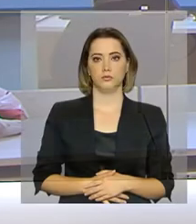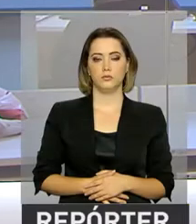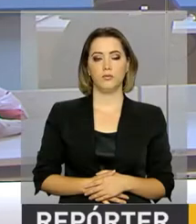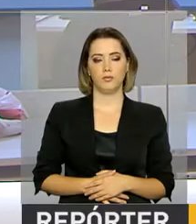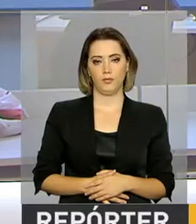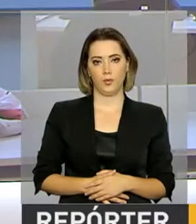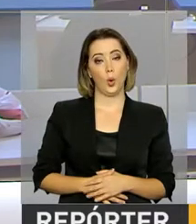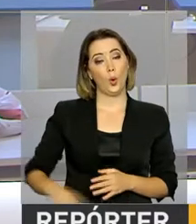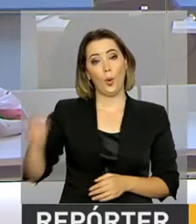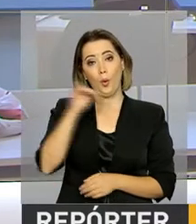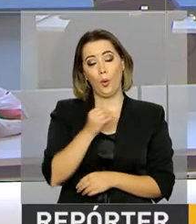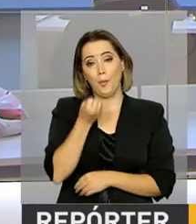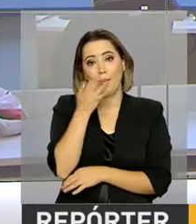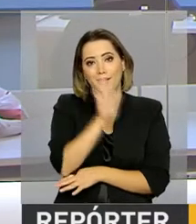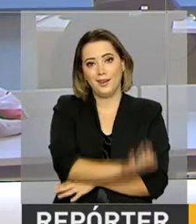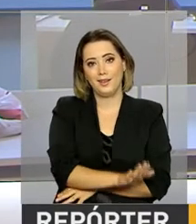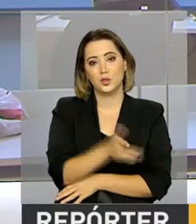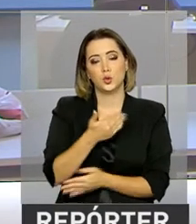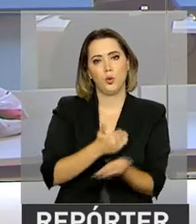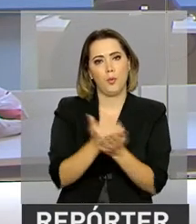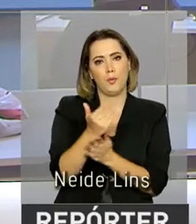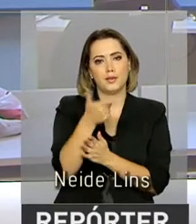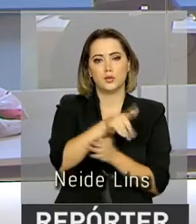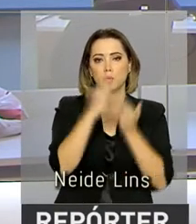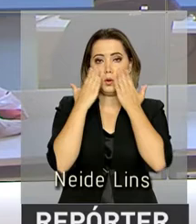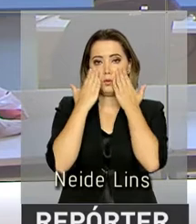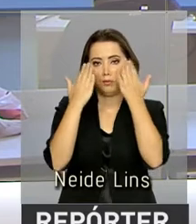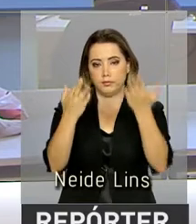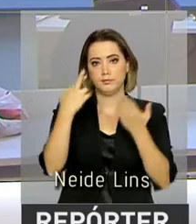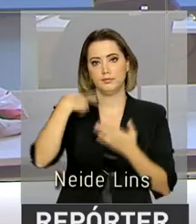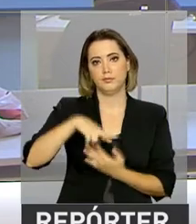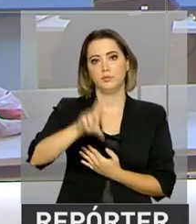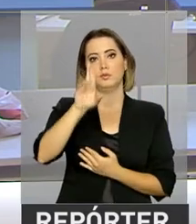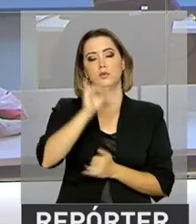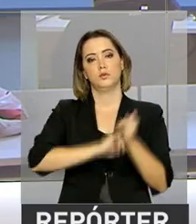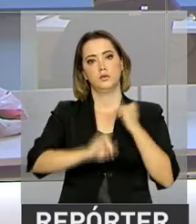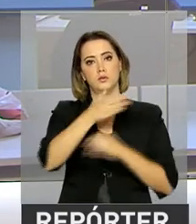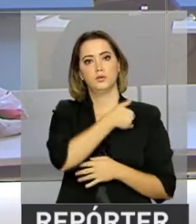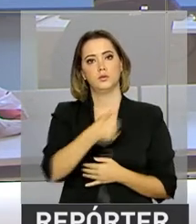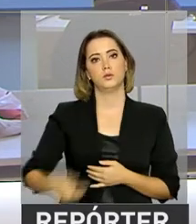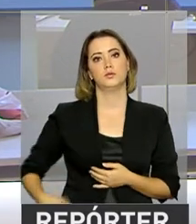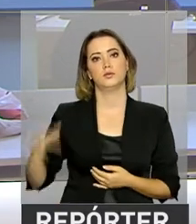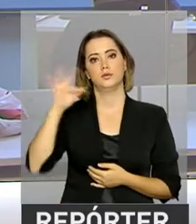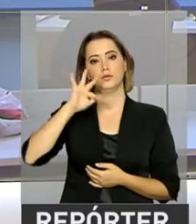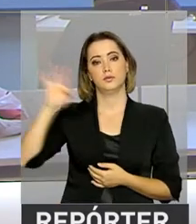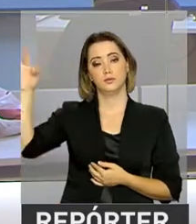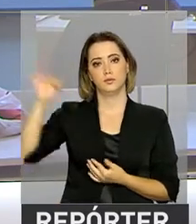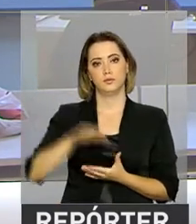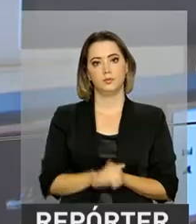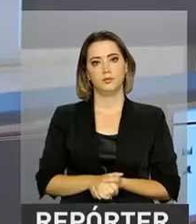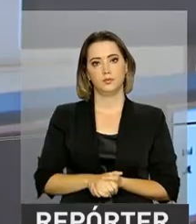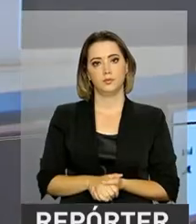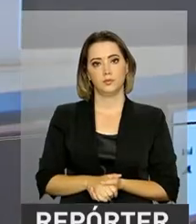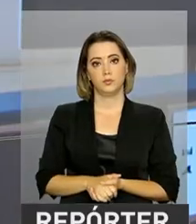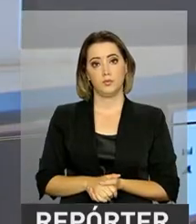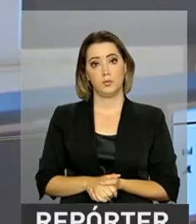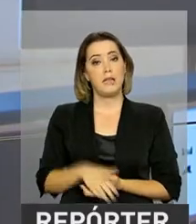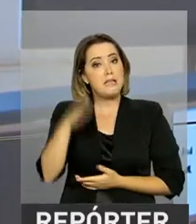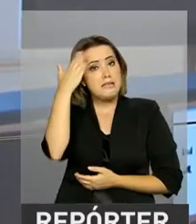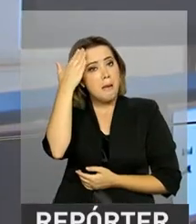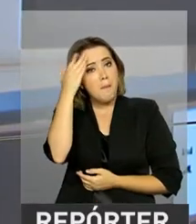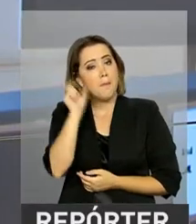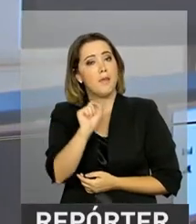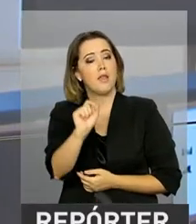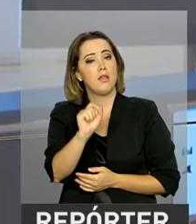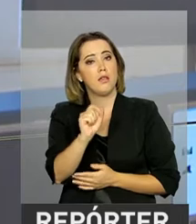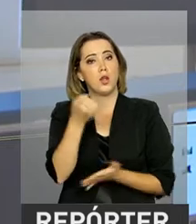Olá, boa tarde. Começa agora mais uma edição do Repórter NBR com as notícias do governo federal. Você